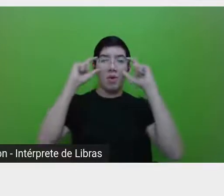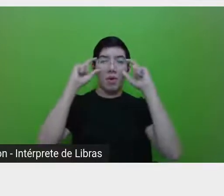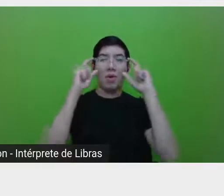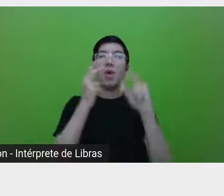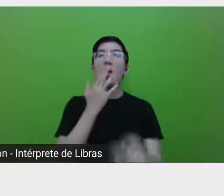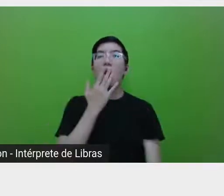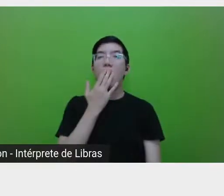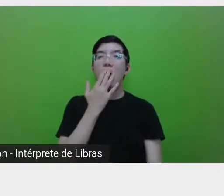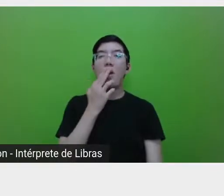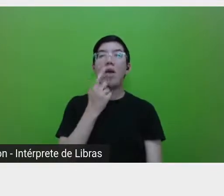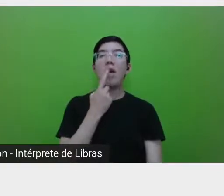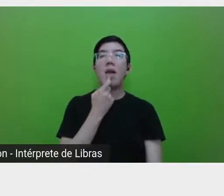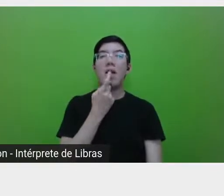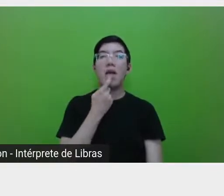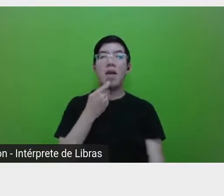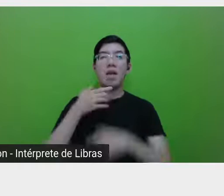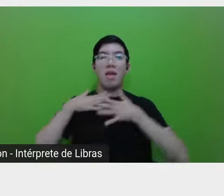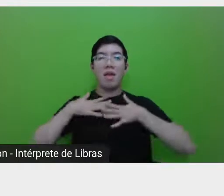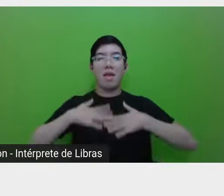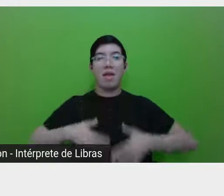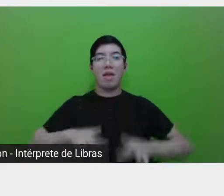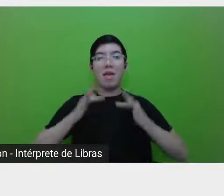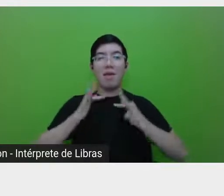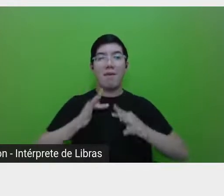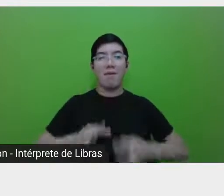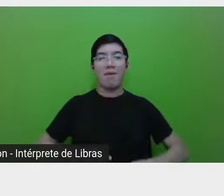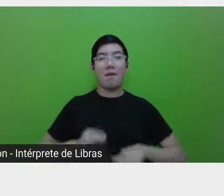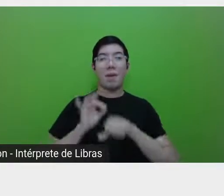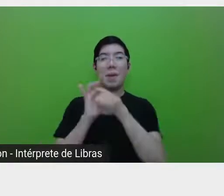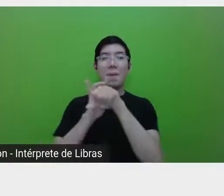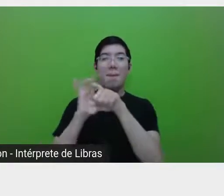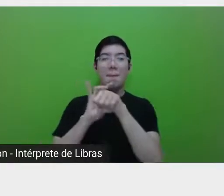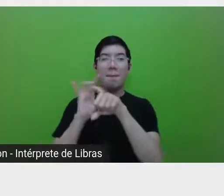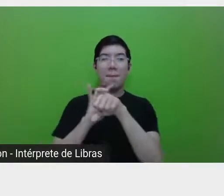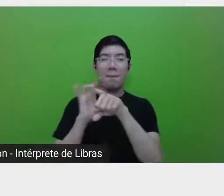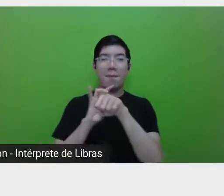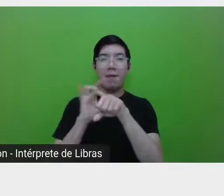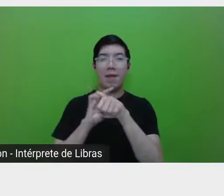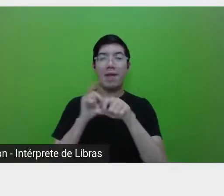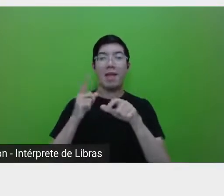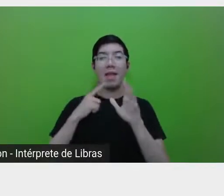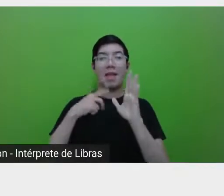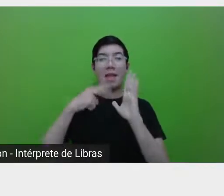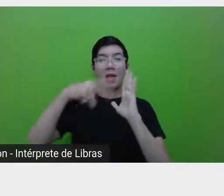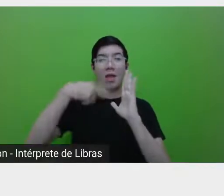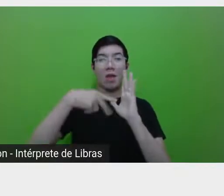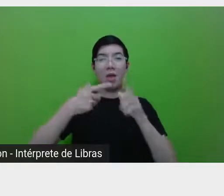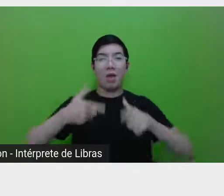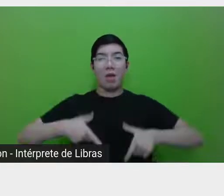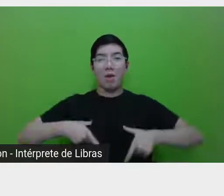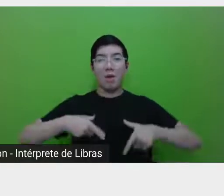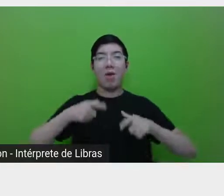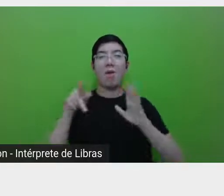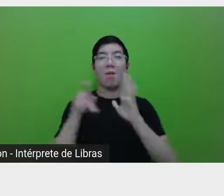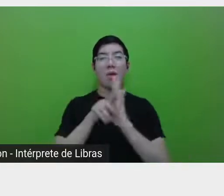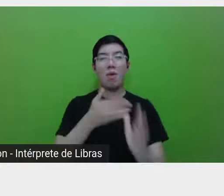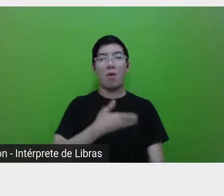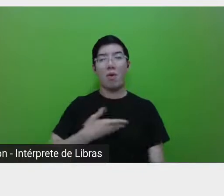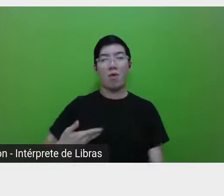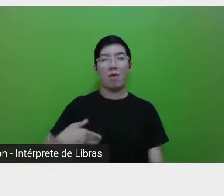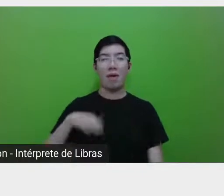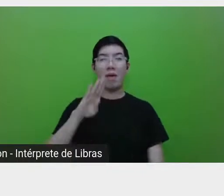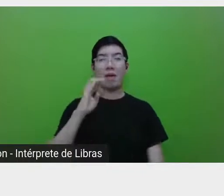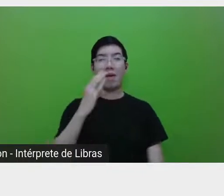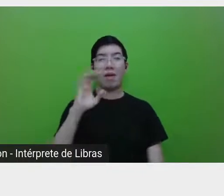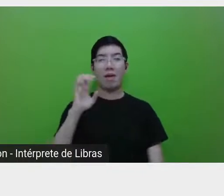Estou usando a farda da Biblioteca, que é uma camisa preta com alô do Governo do Estado e da Biblioteca. Atrás de mim tem